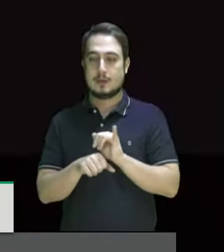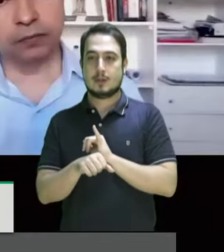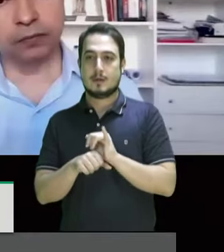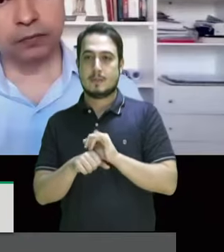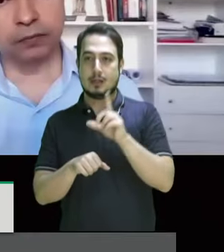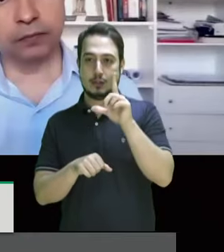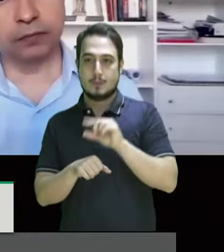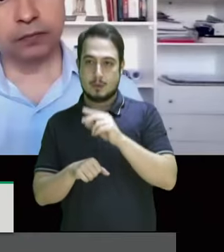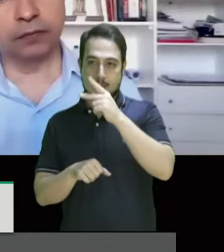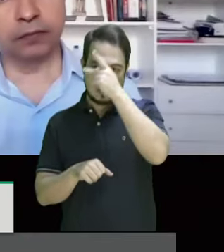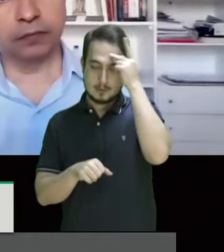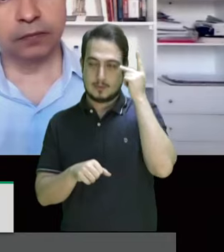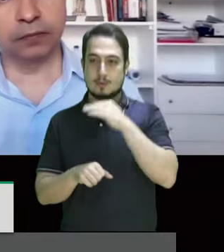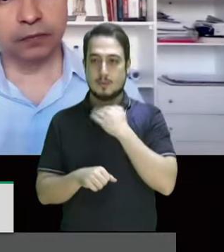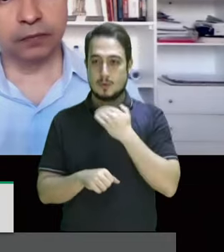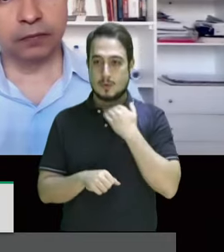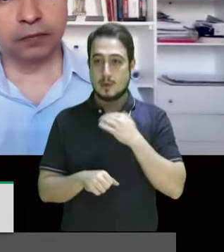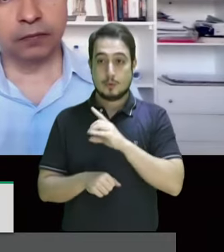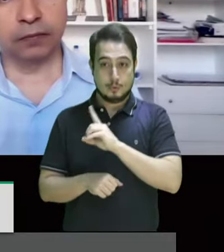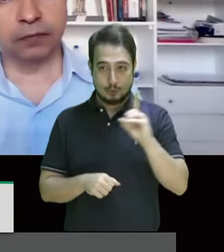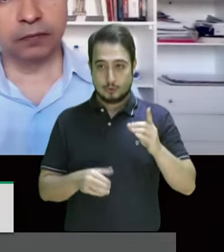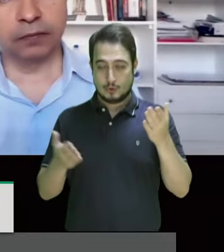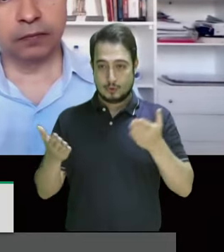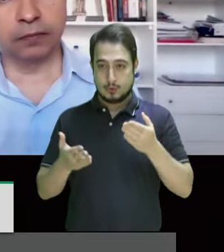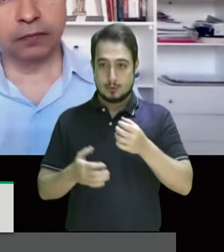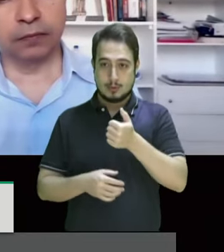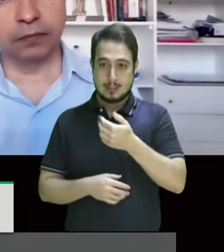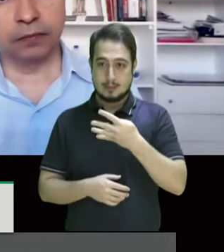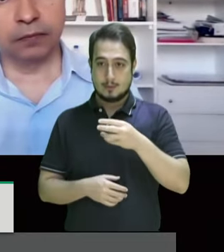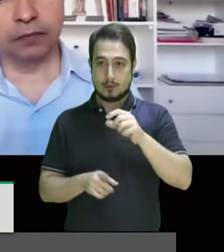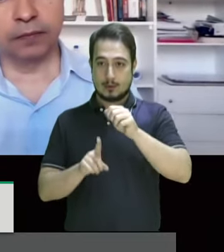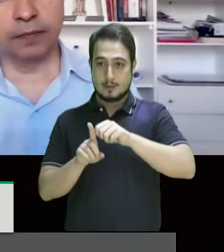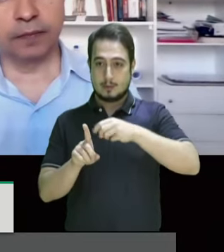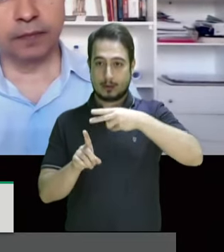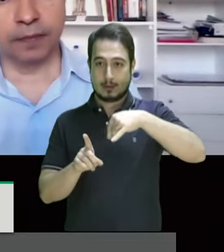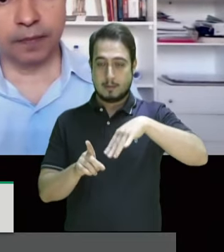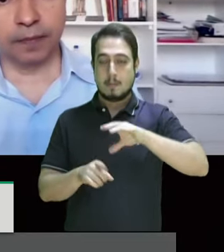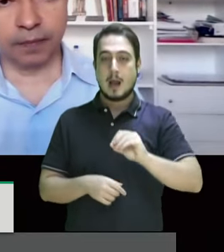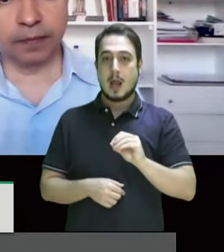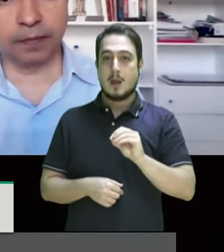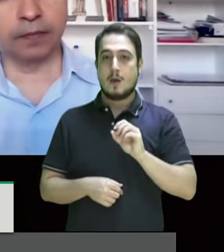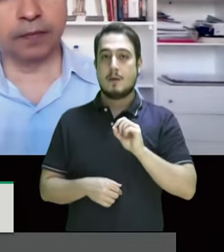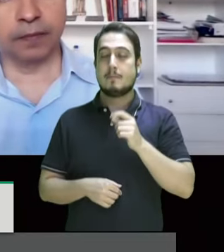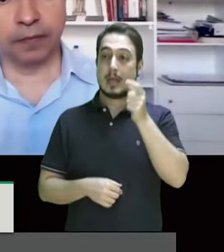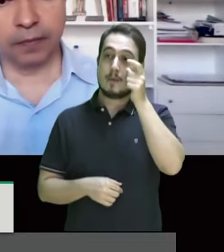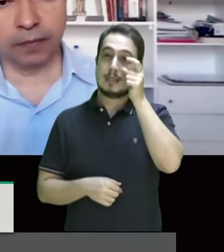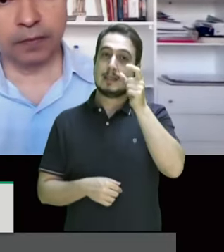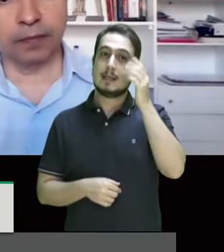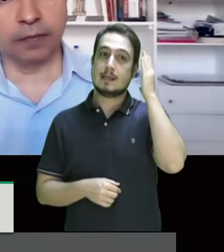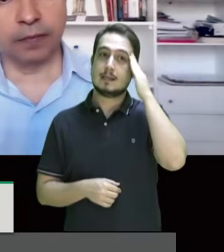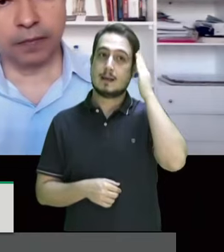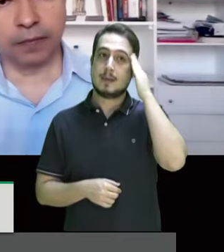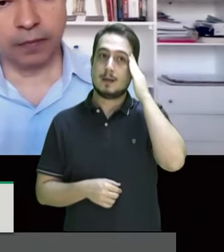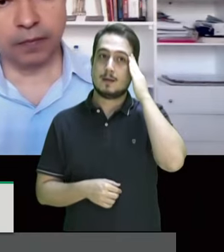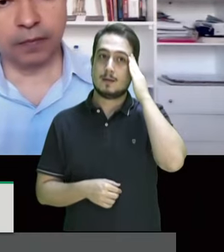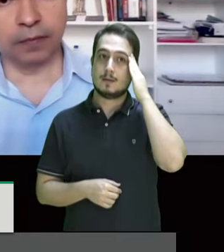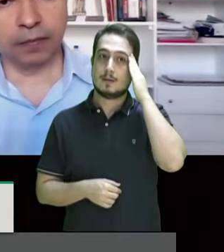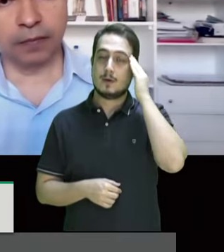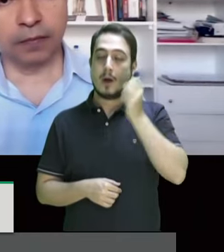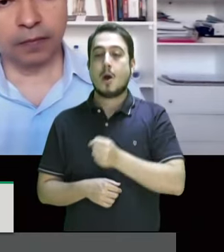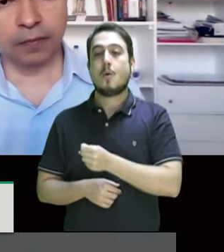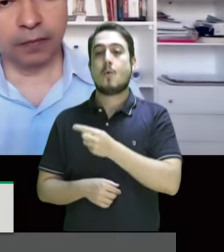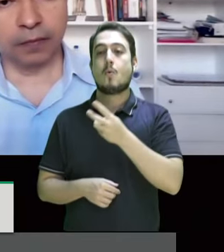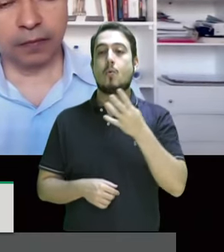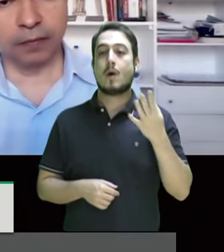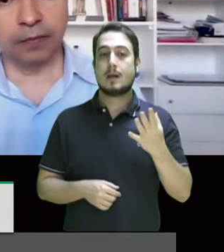pessoas então no dia de hoje 14 de maio o meu interesse é saber quais são